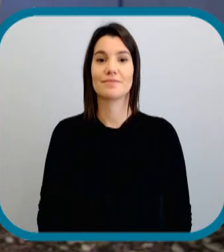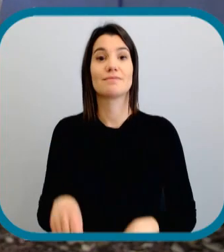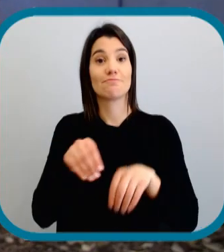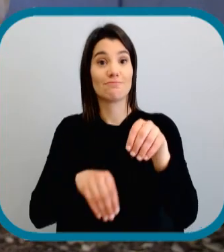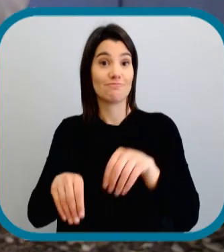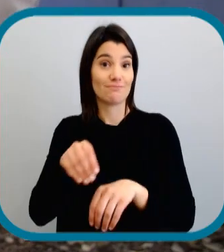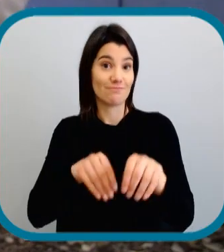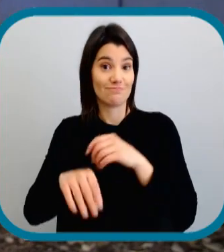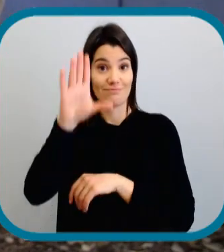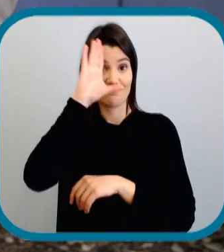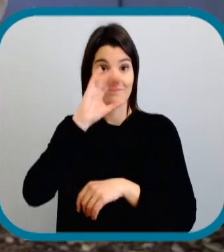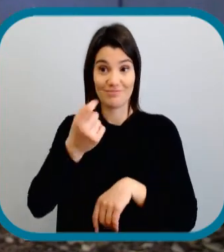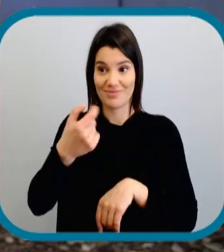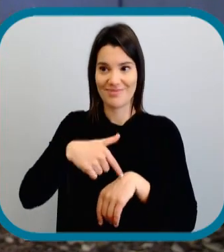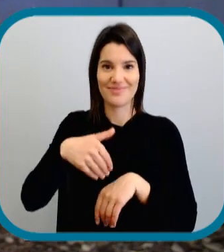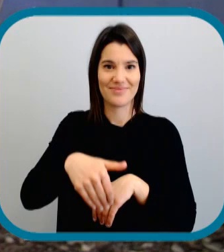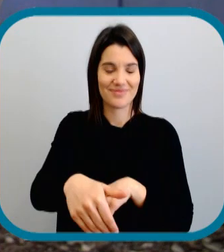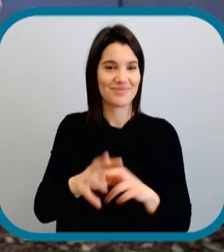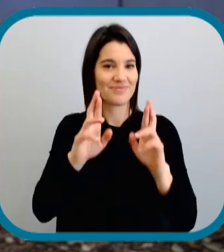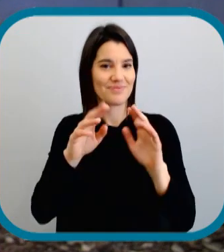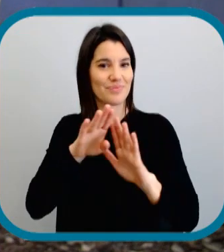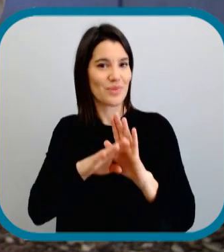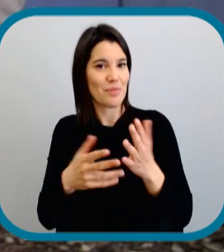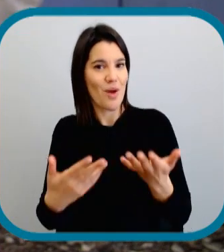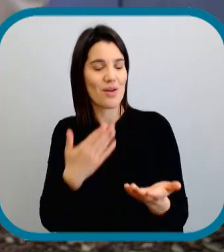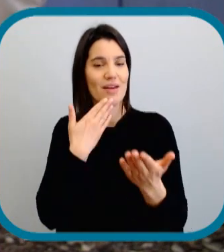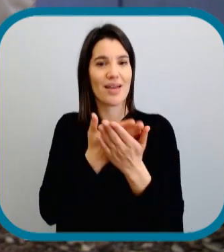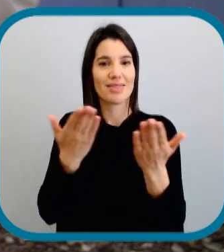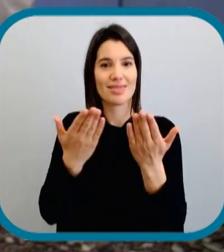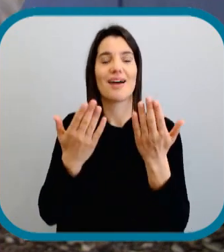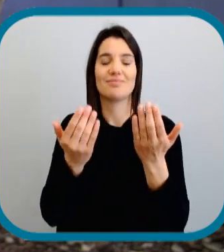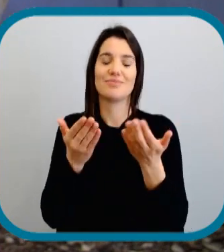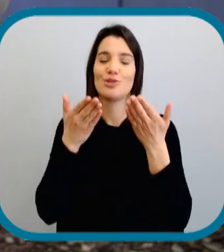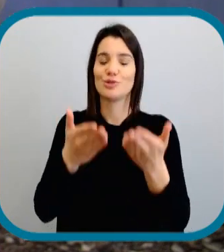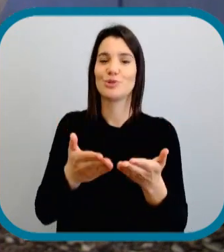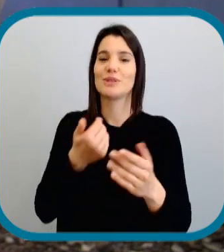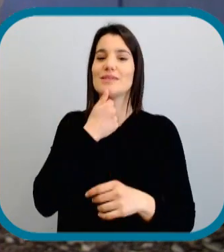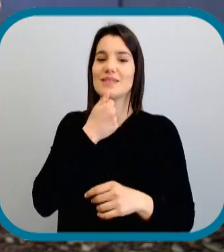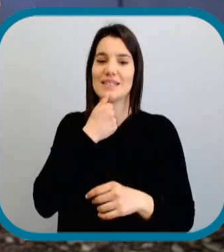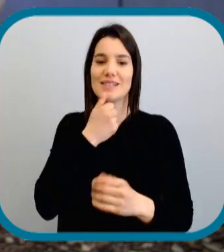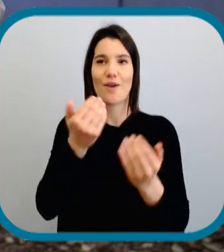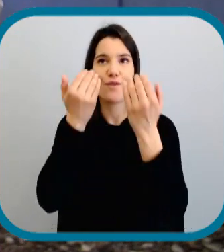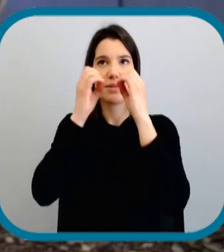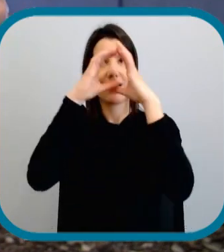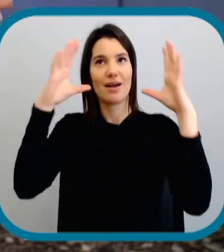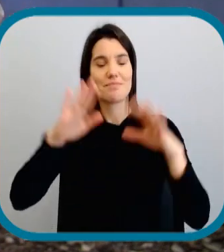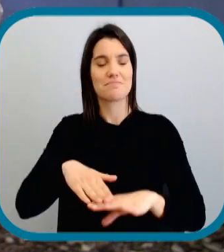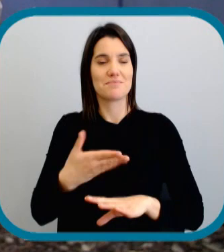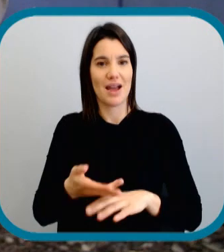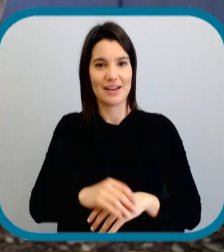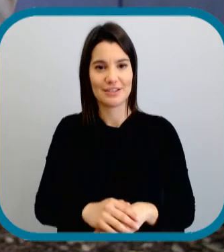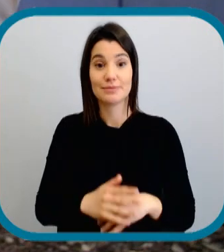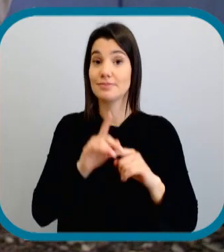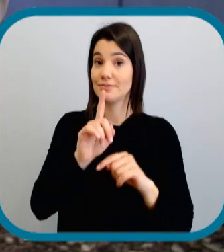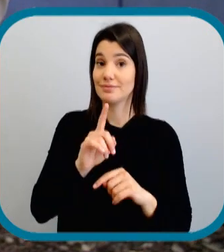Com as eleições legislativas à porta, esperamos que este episódio vos tenha ajudado a sentirem-se ainda mais informados.